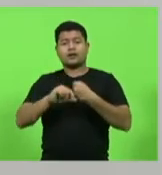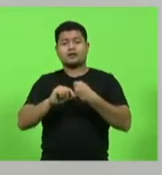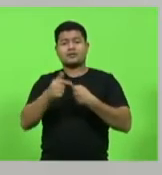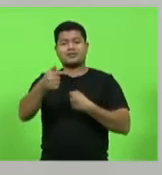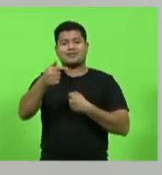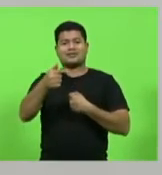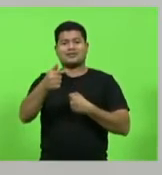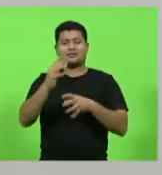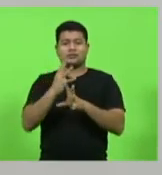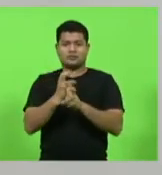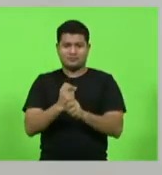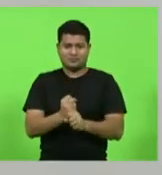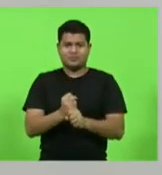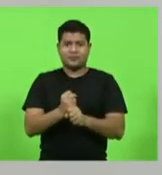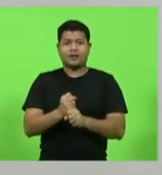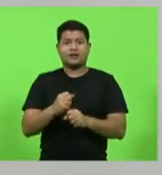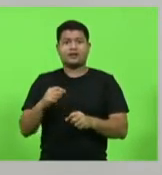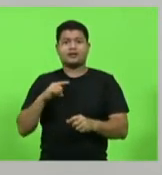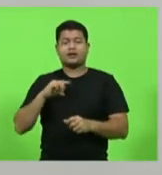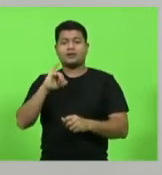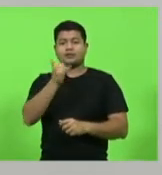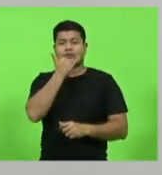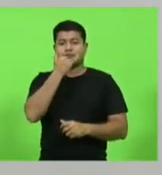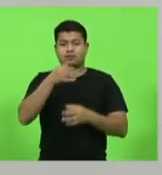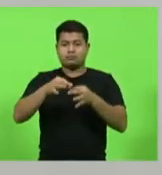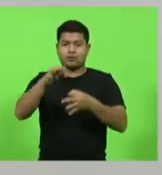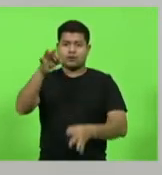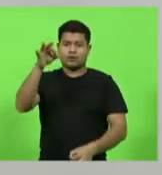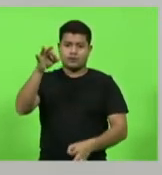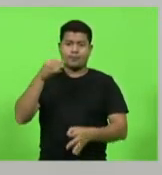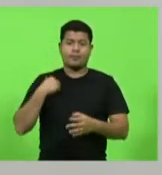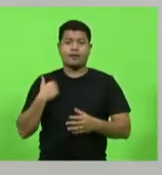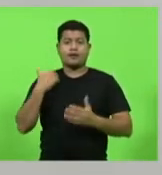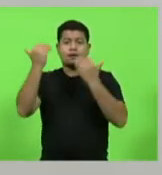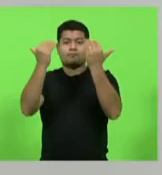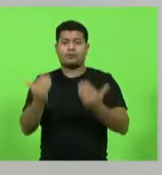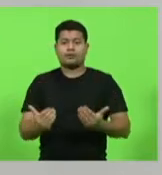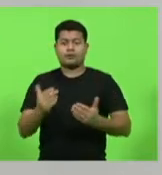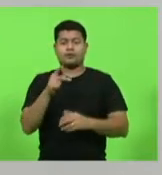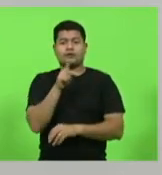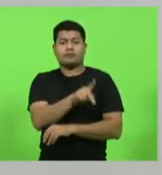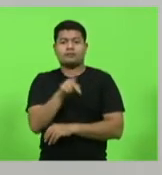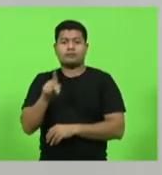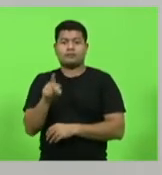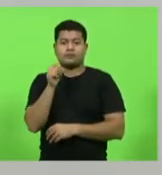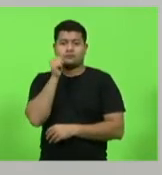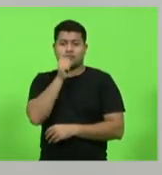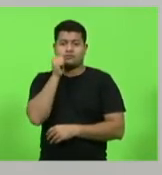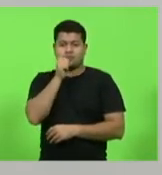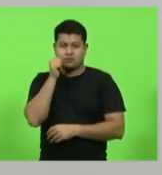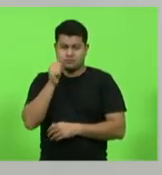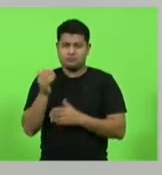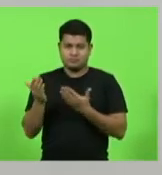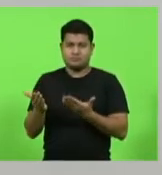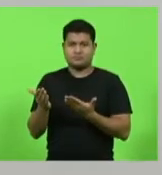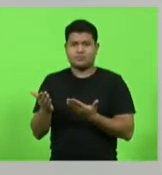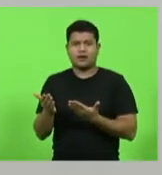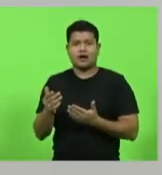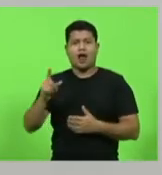extensa justificativa que conta, inclusive, com o parecer de uma professora de português, de língua portuguesa.